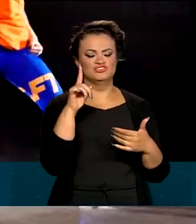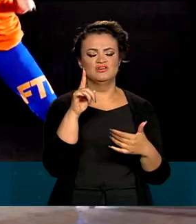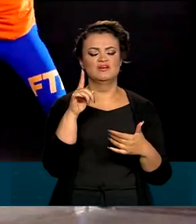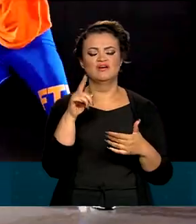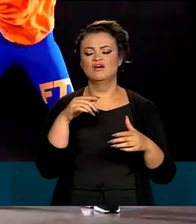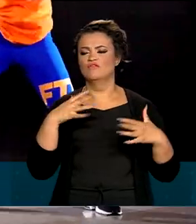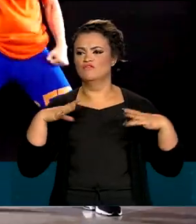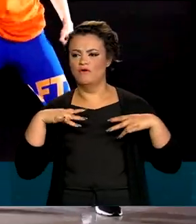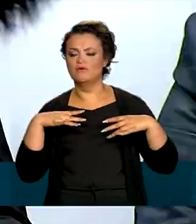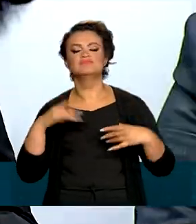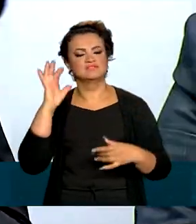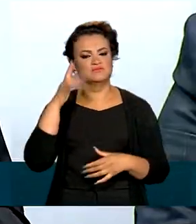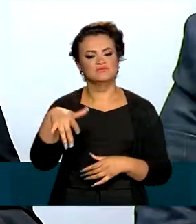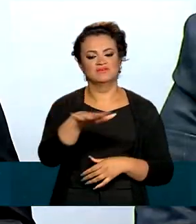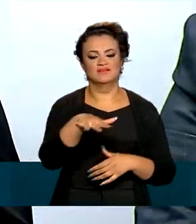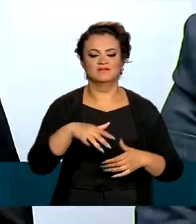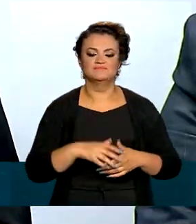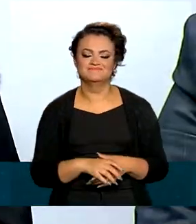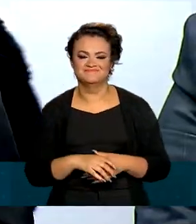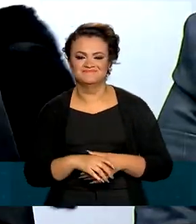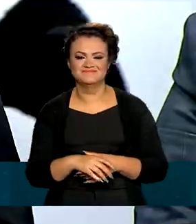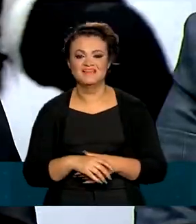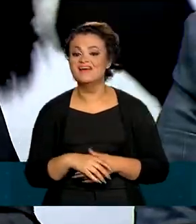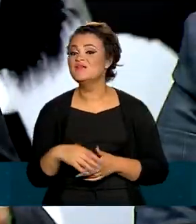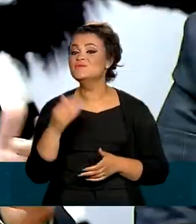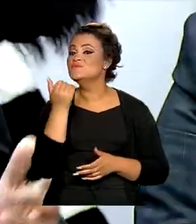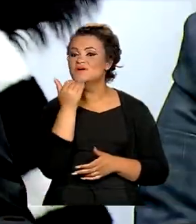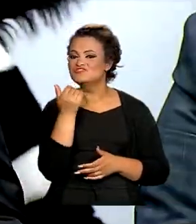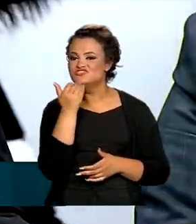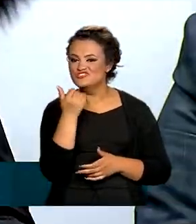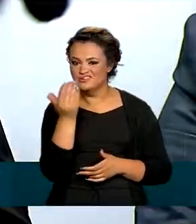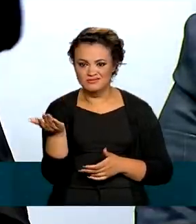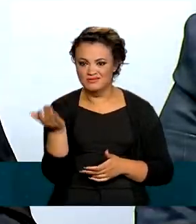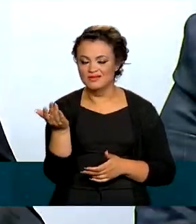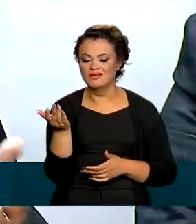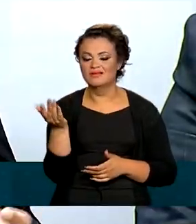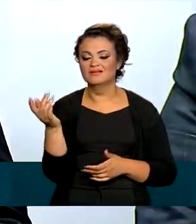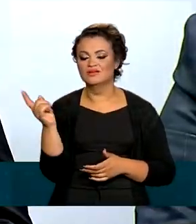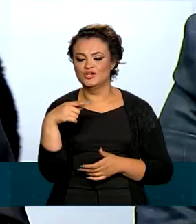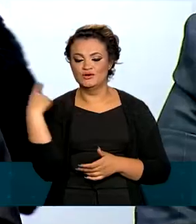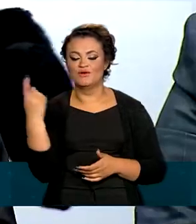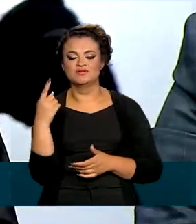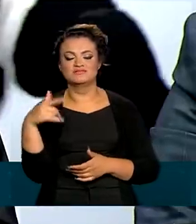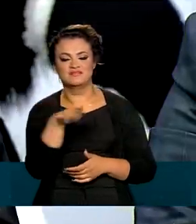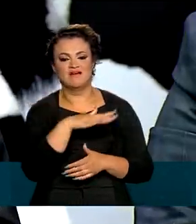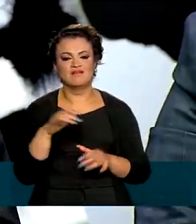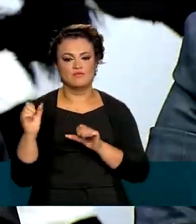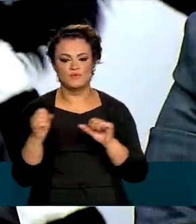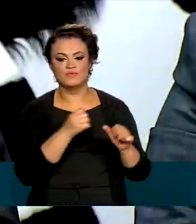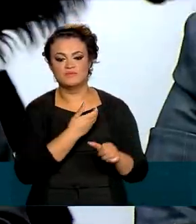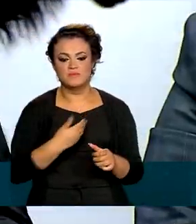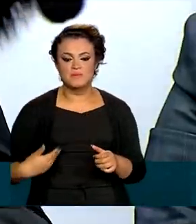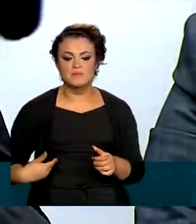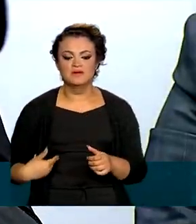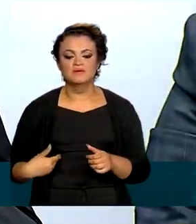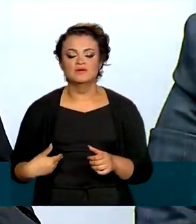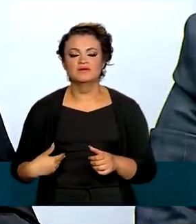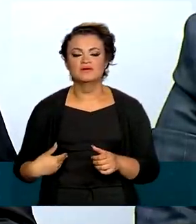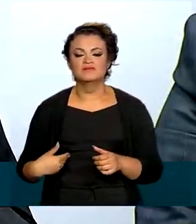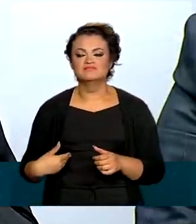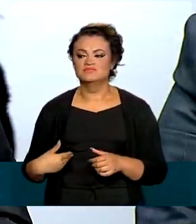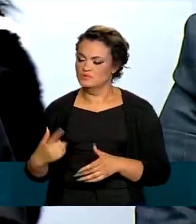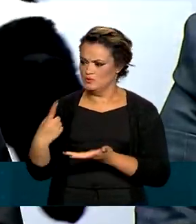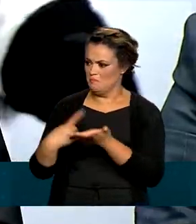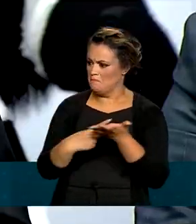de combater o mosquito. De nada adianta se nós aqui que compomos o poder público estivermos